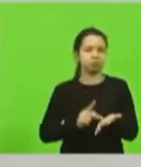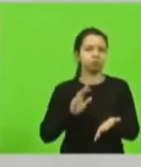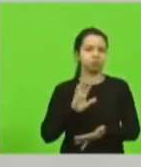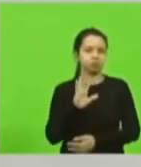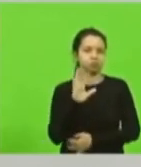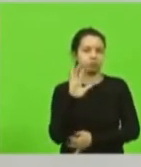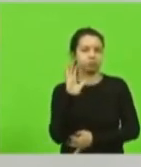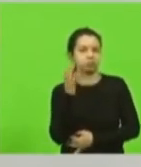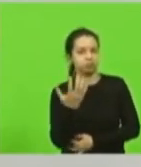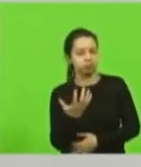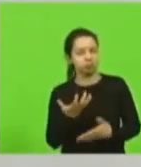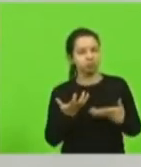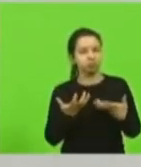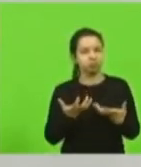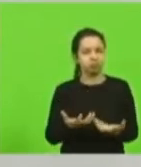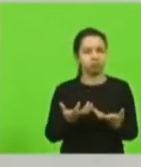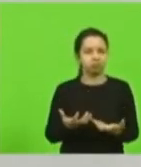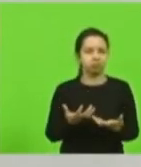atingisse os ouvidos